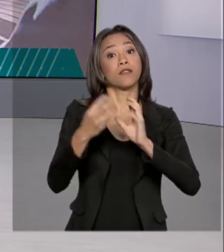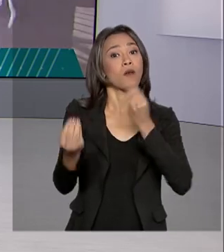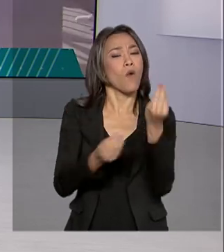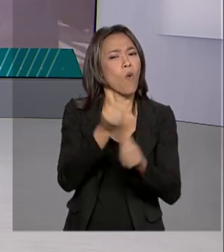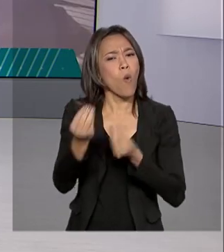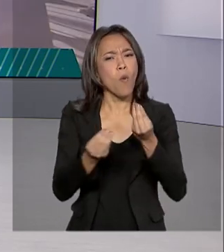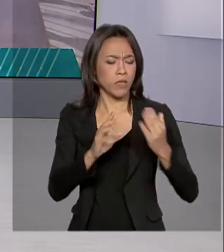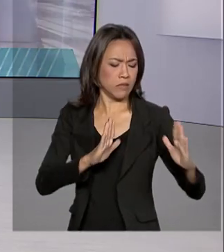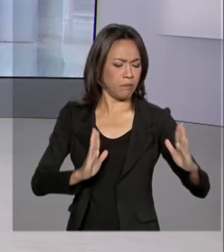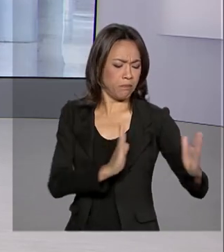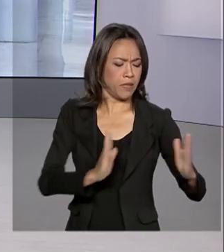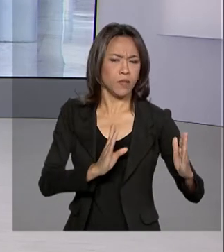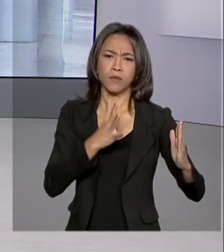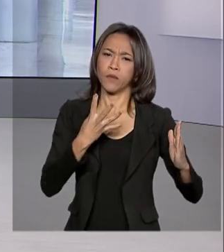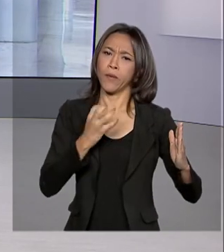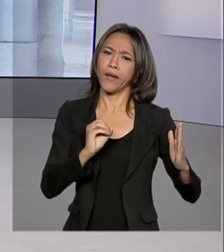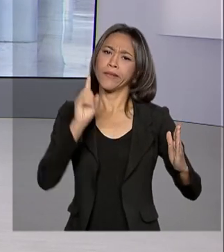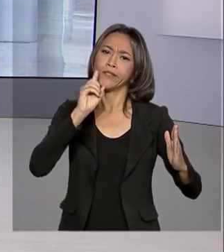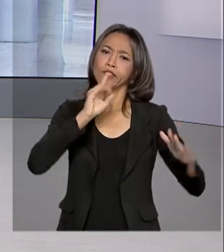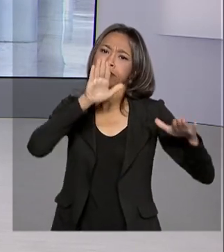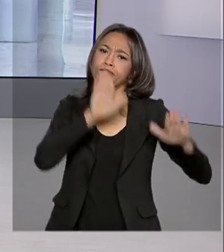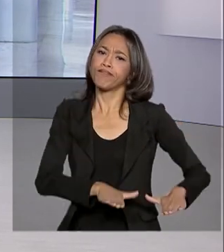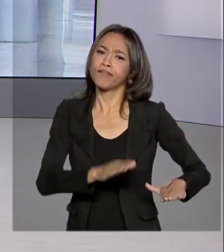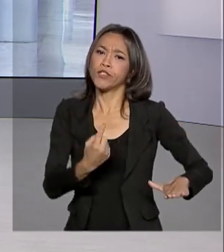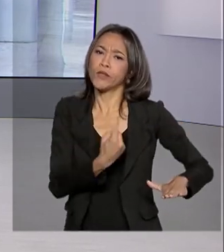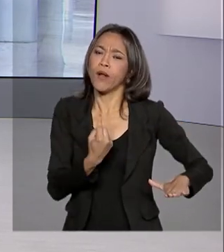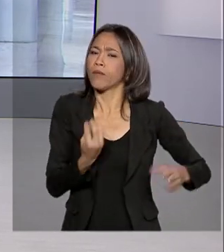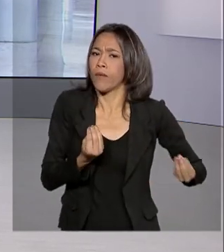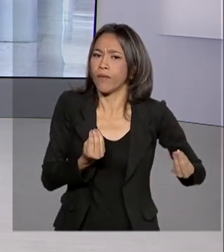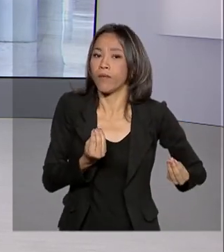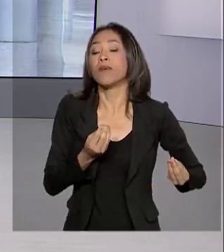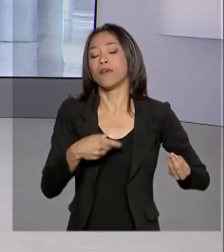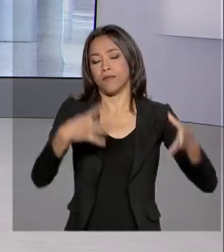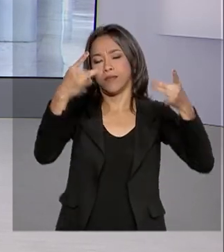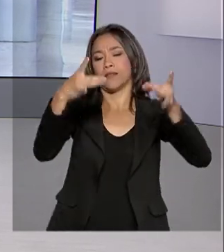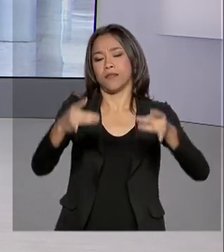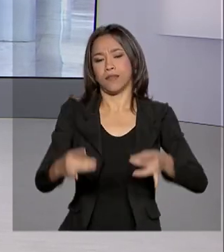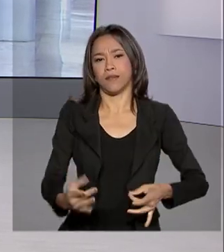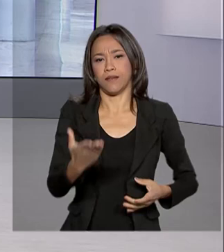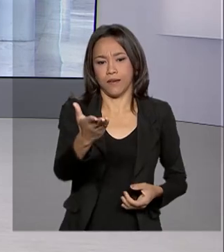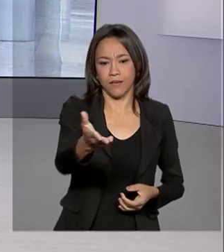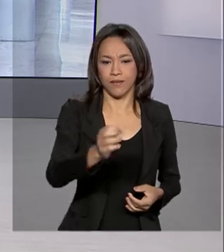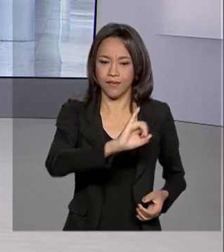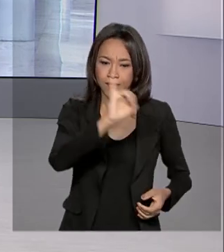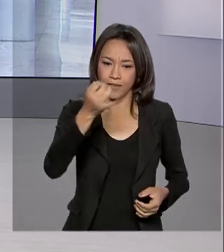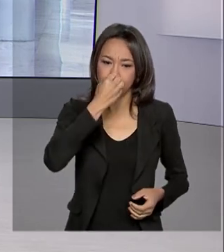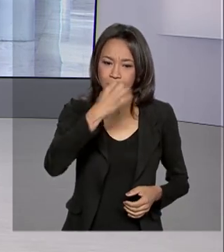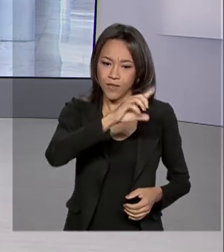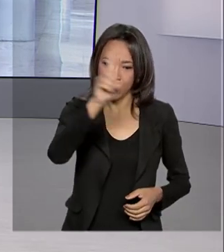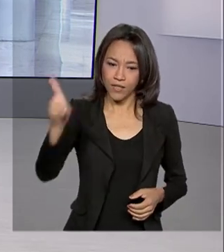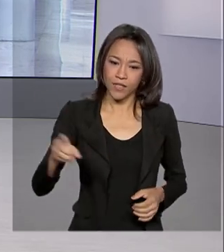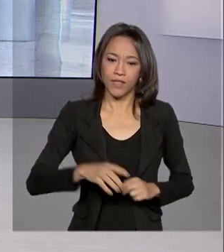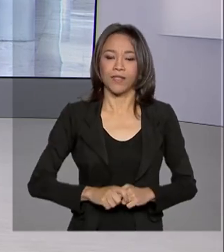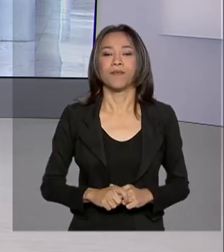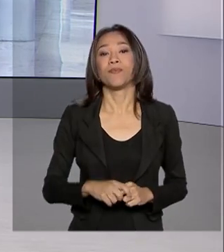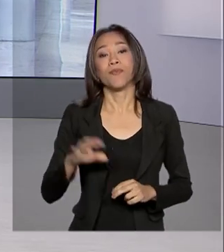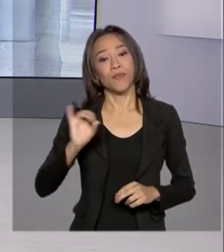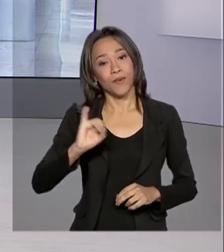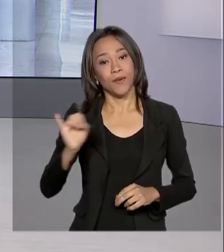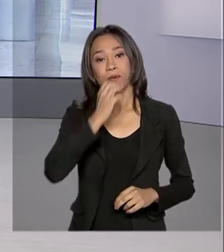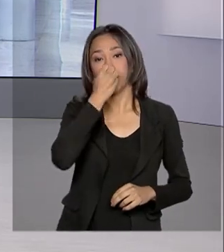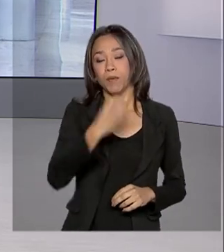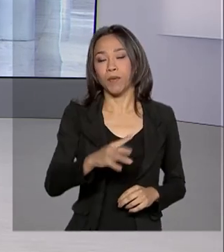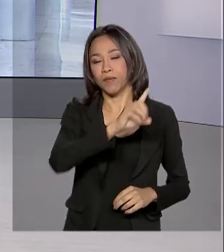Vamos conversar então com a repórter Luciana Colares de Holanda. Ela traz os detalhes para a gente. Oi, Lu, bom dia. Oi, Renata, bom dia para